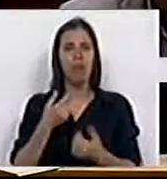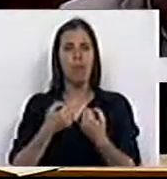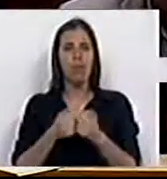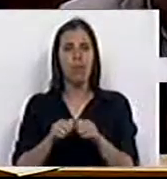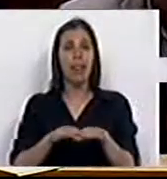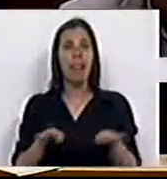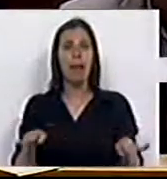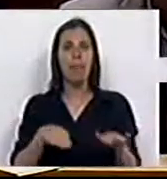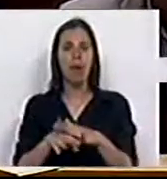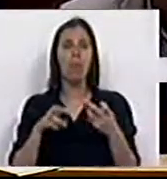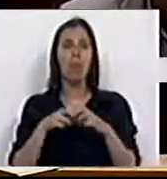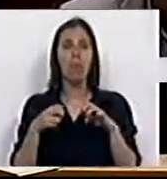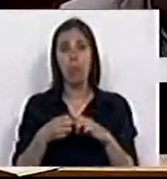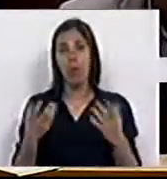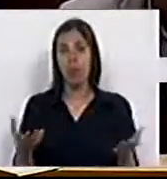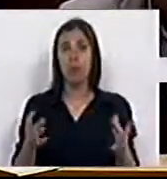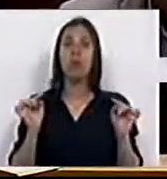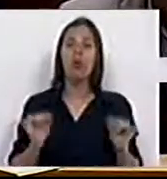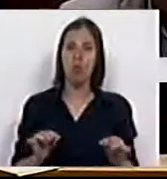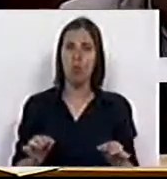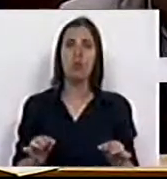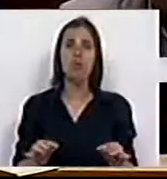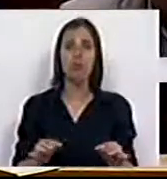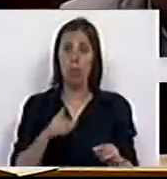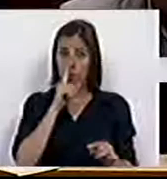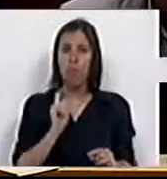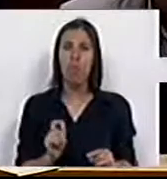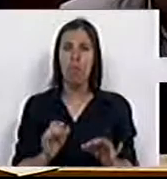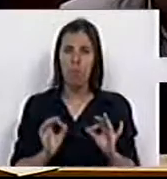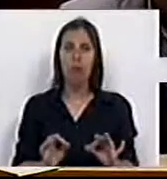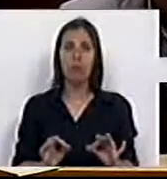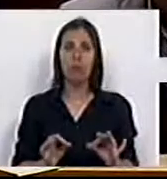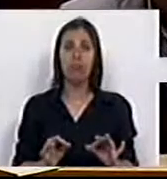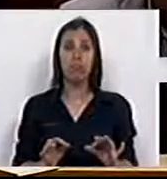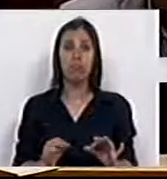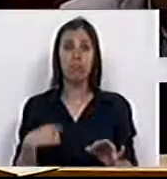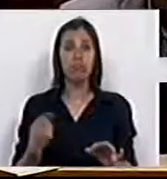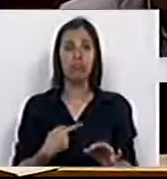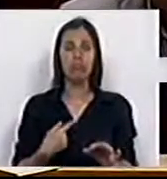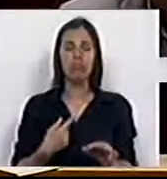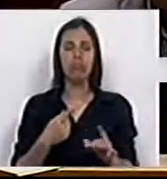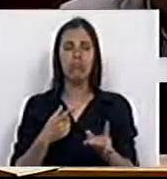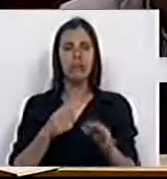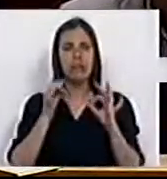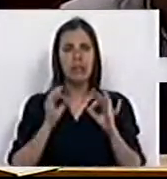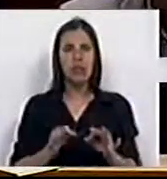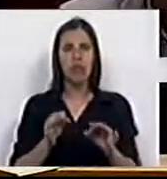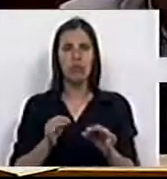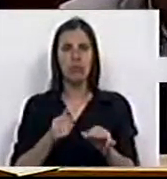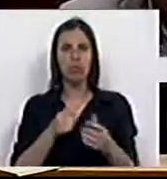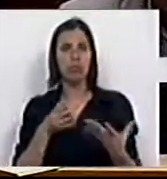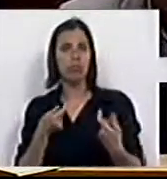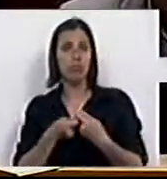baixo do tapete os problemas. Hoje é o momento de tomarmos partido certo